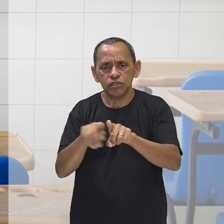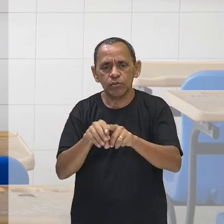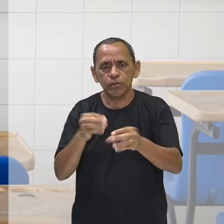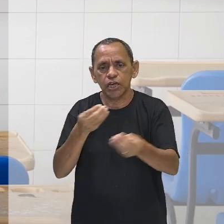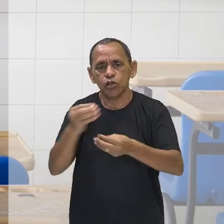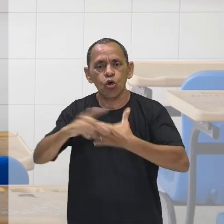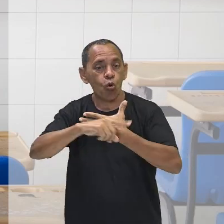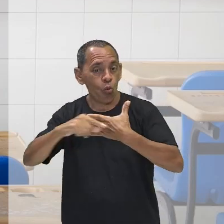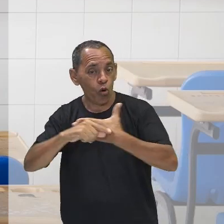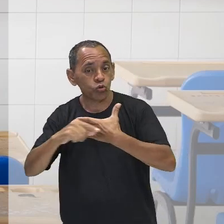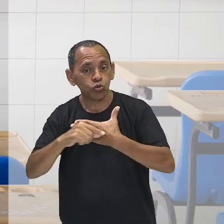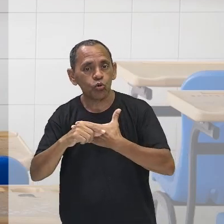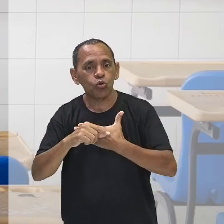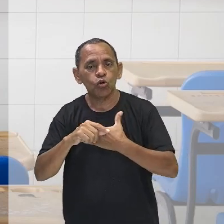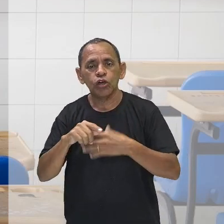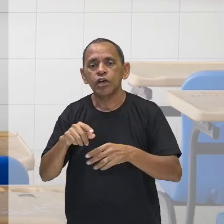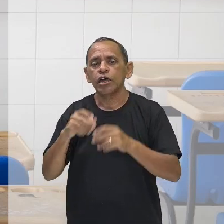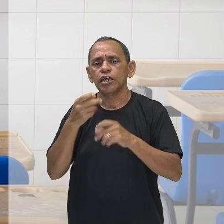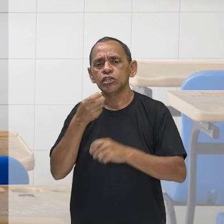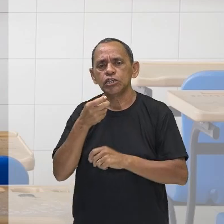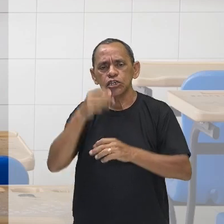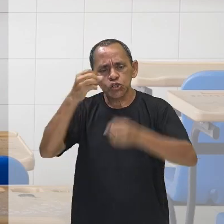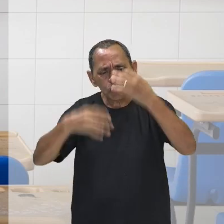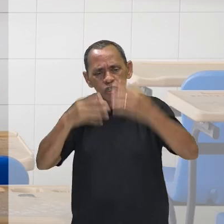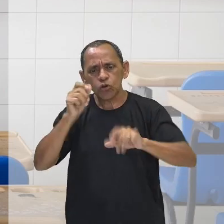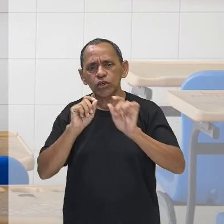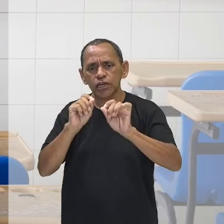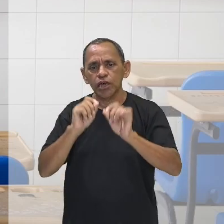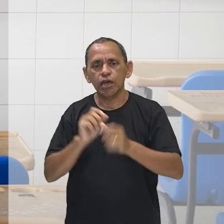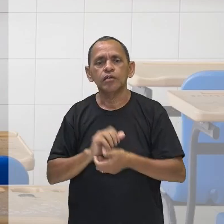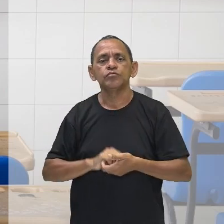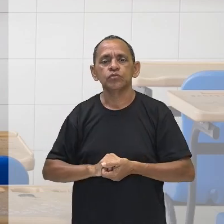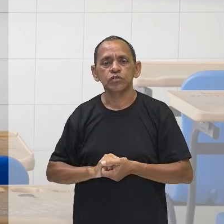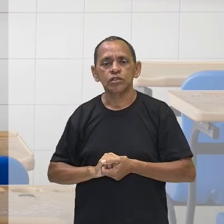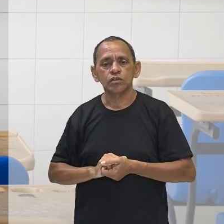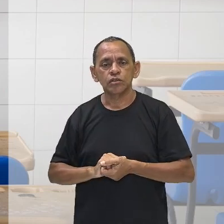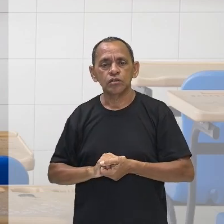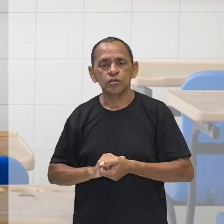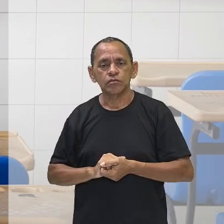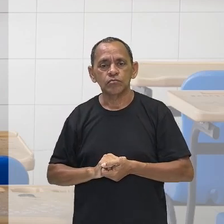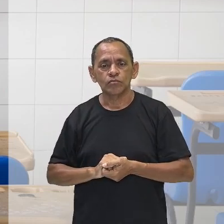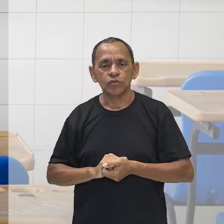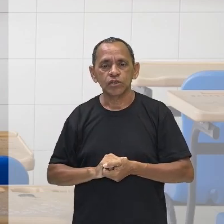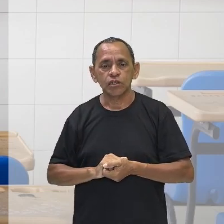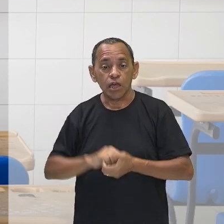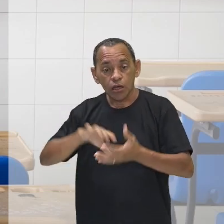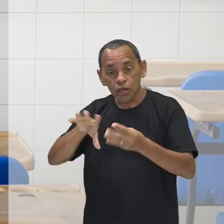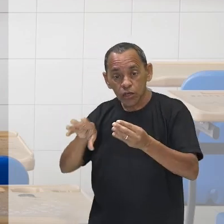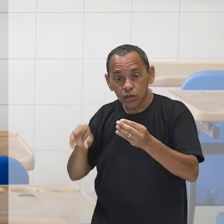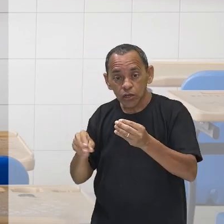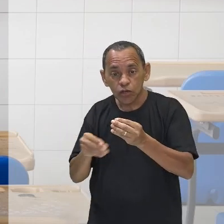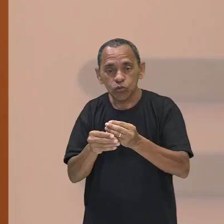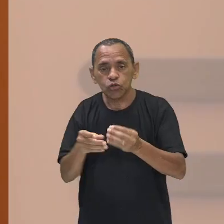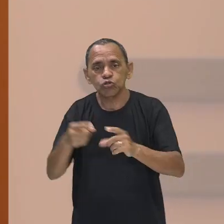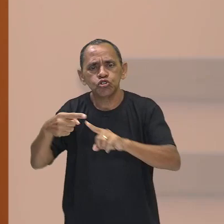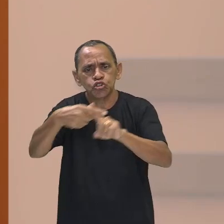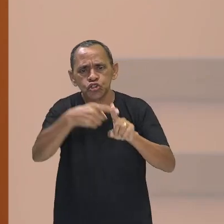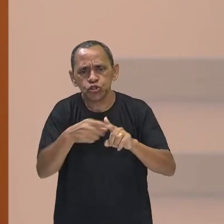realidade social, ela é o resultado das formas de relação entre os sujeitos.